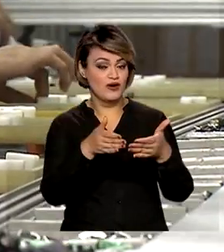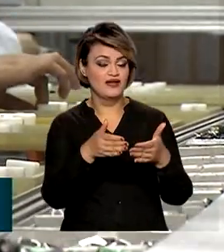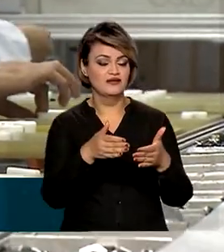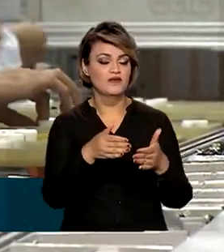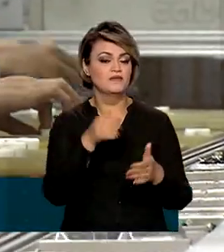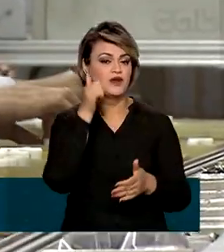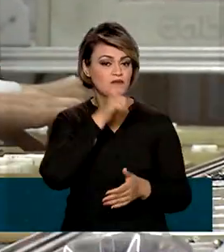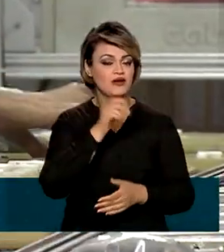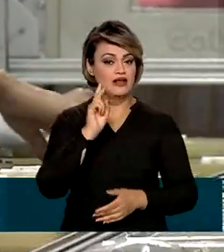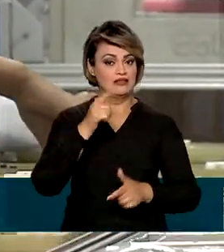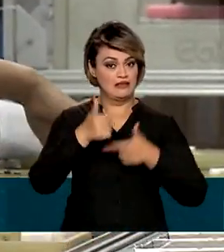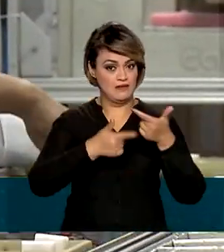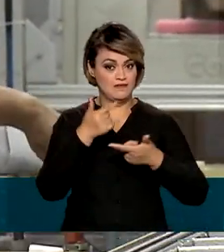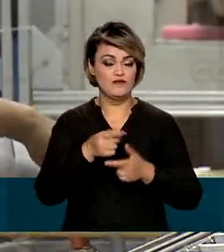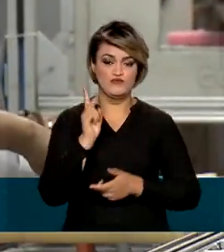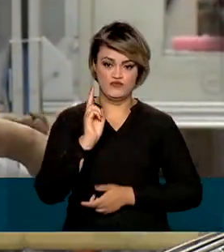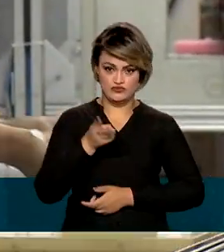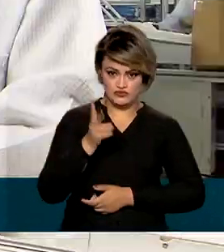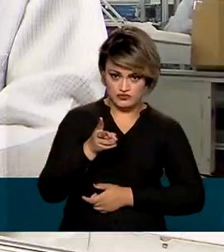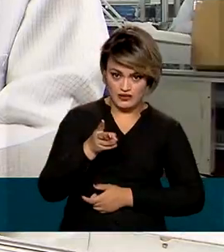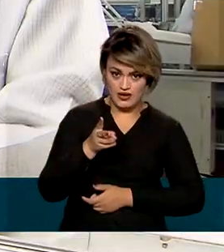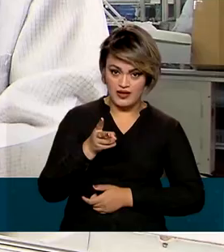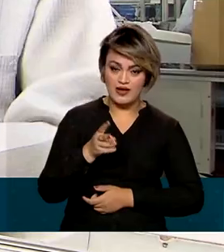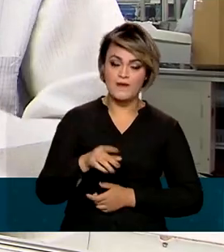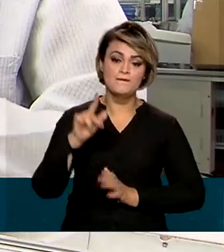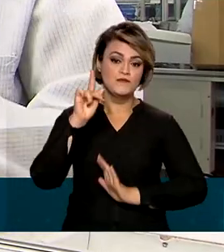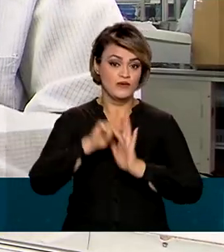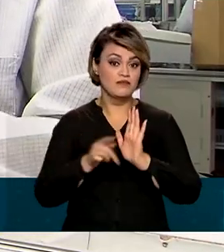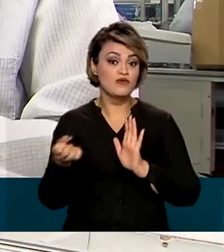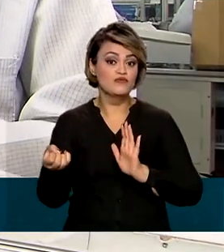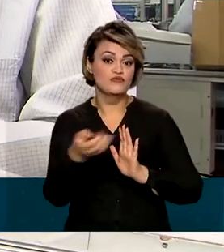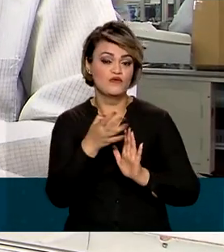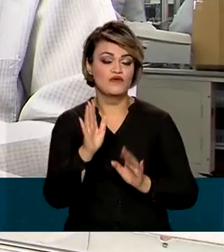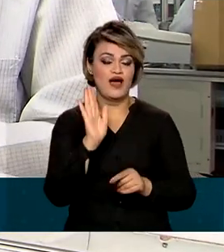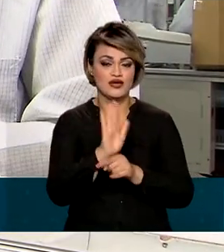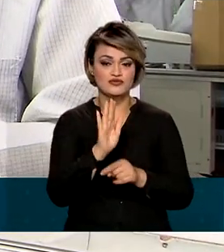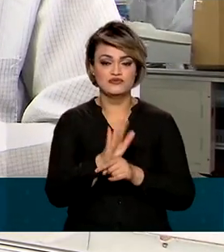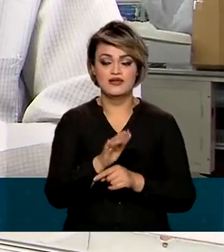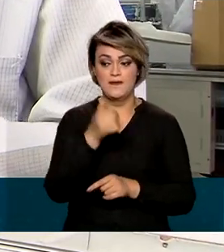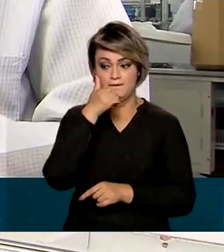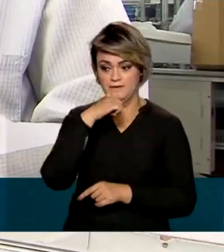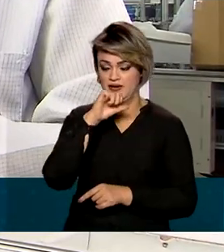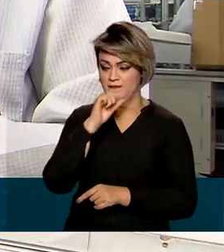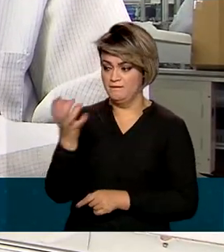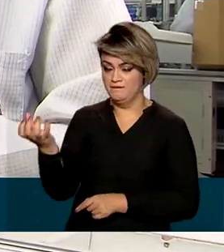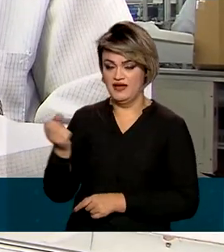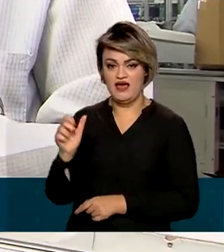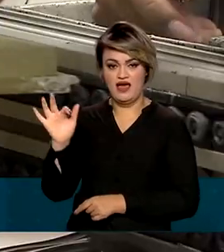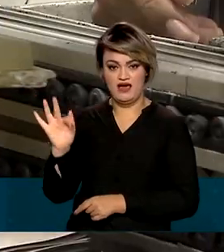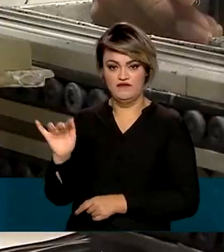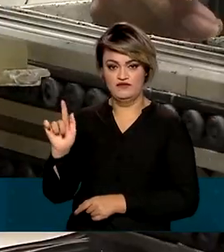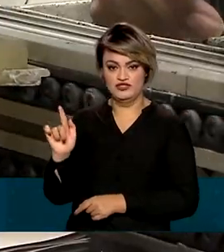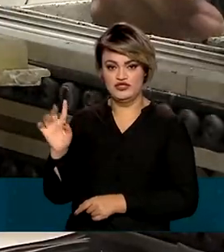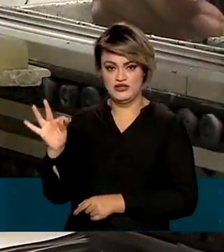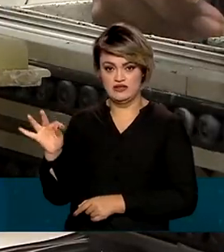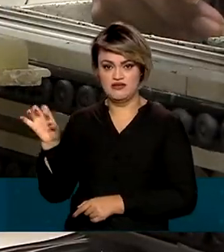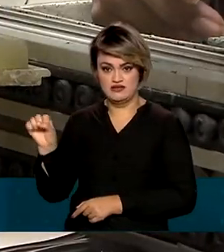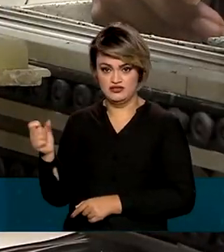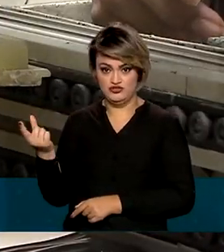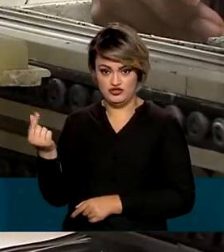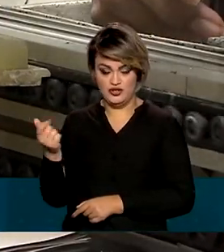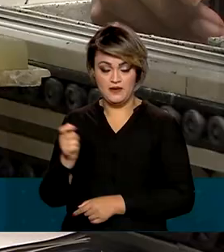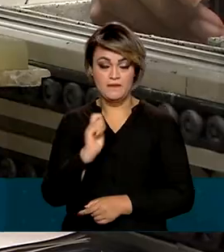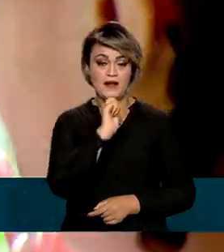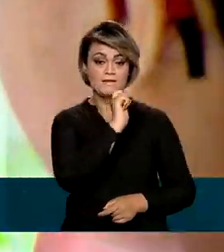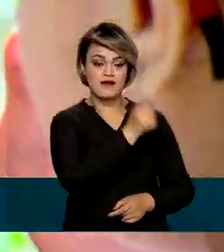manutenção das mulheres no mercado de trabalho, o programa permite que as mães utilizem recursos do FGTS, Fundo de Garantia do